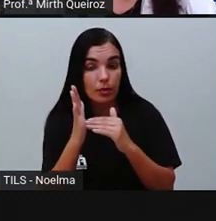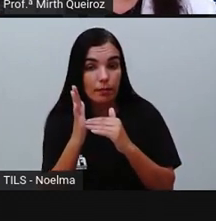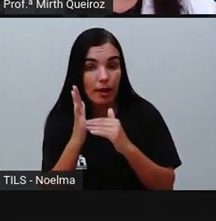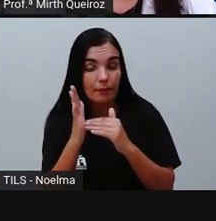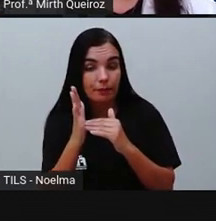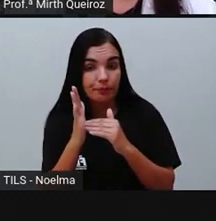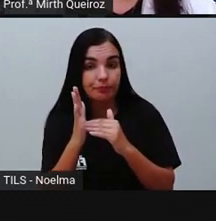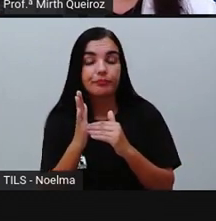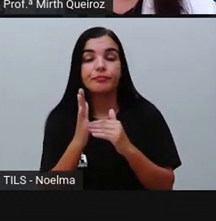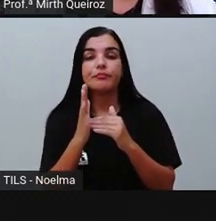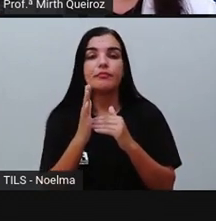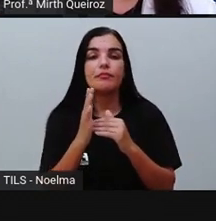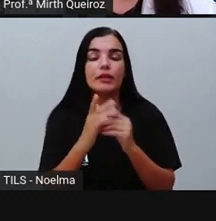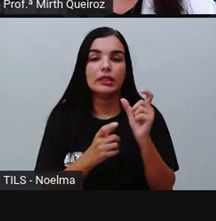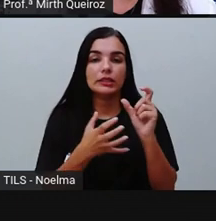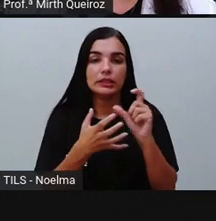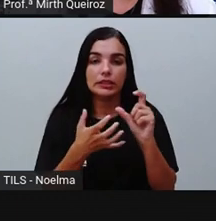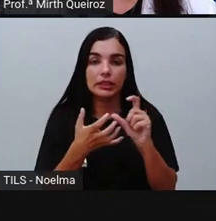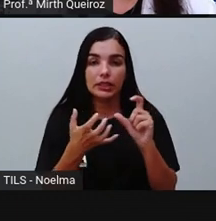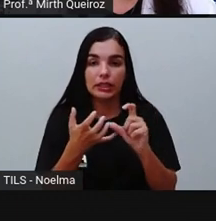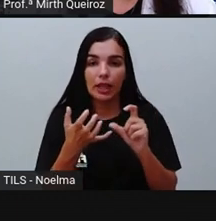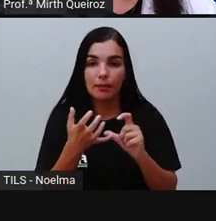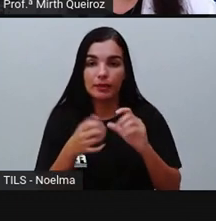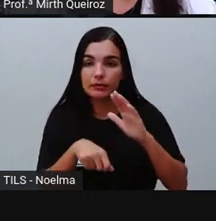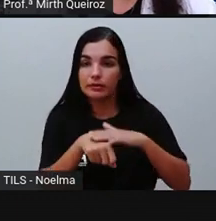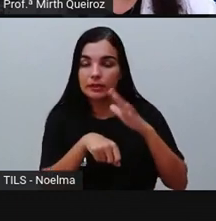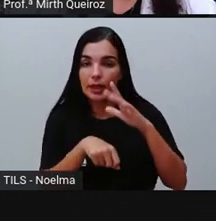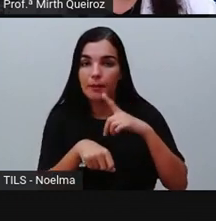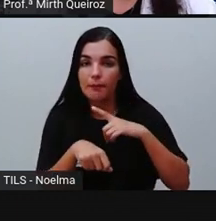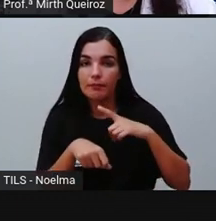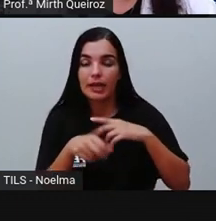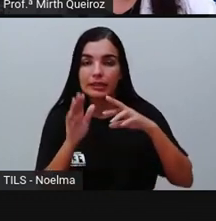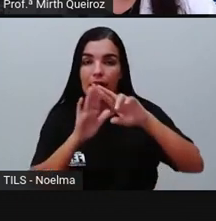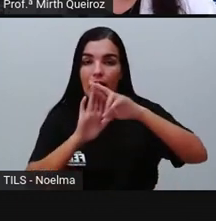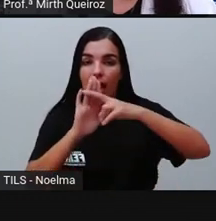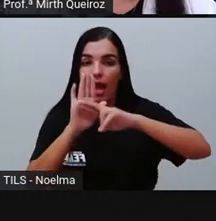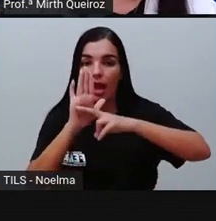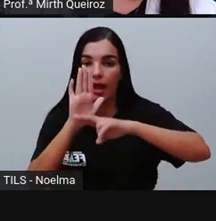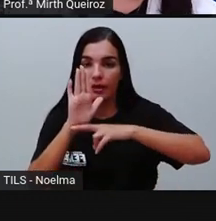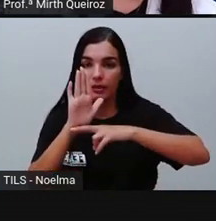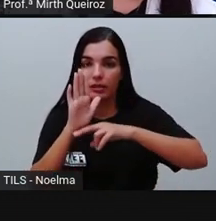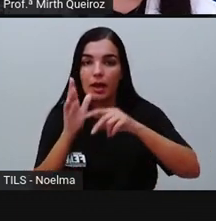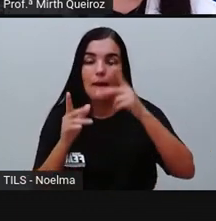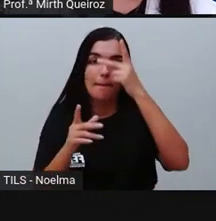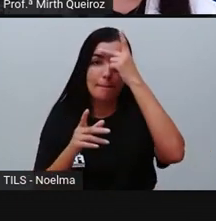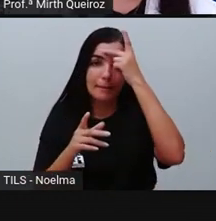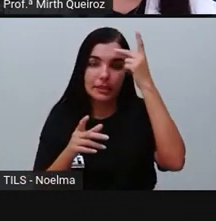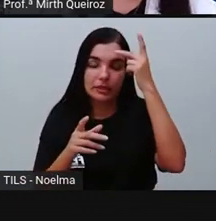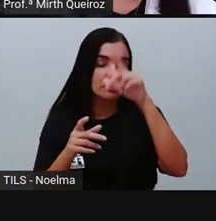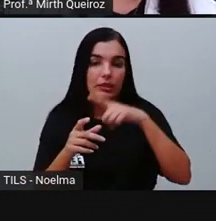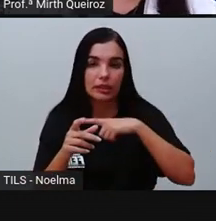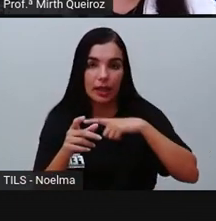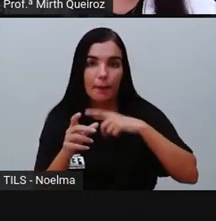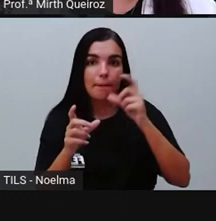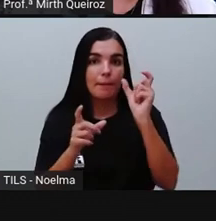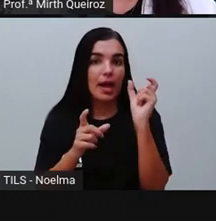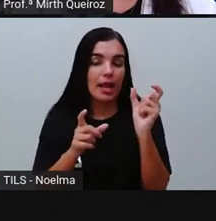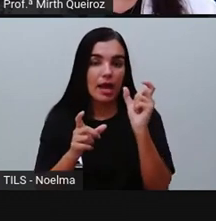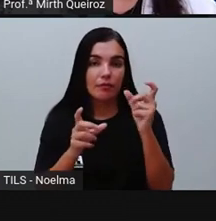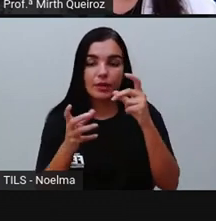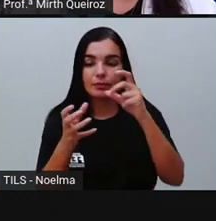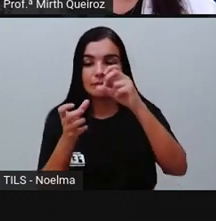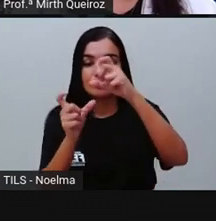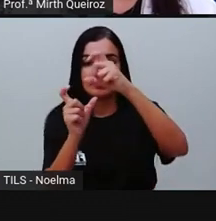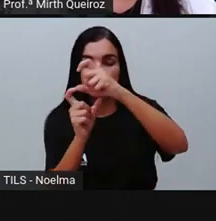regras de acentuação grátis, porque nós temos mais palavras paroxítonas do que proparoxítona e oxítona.